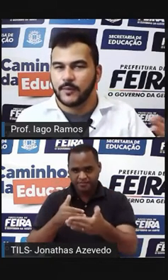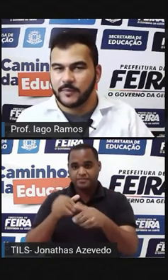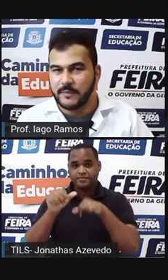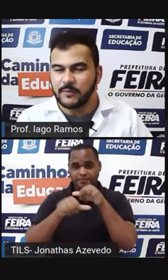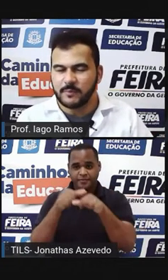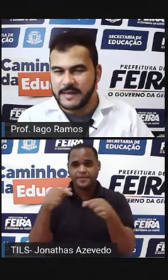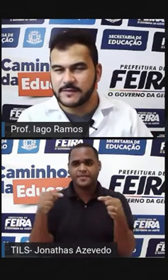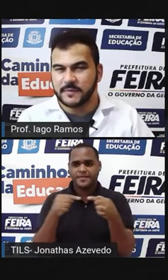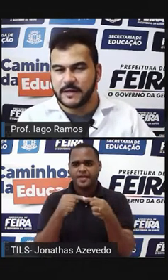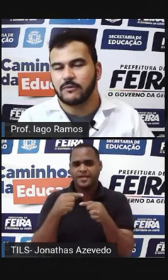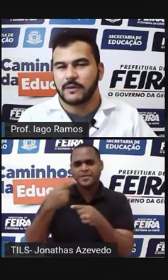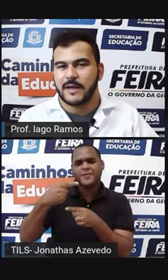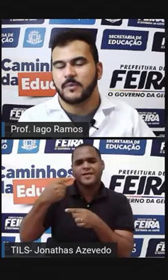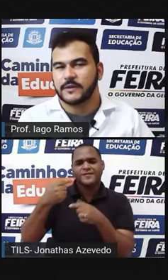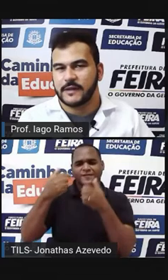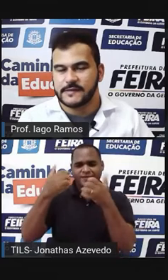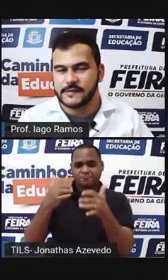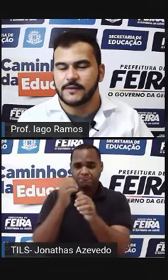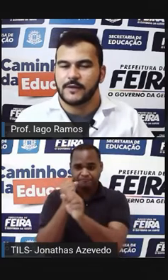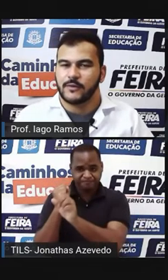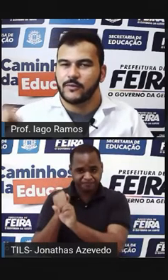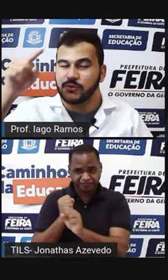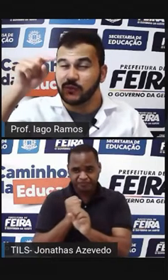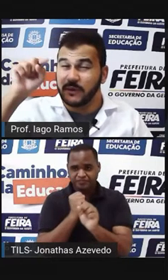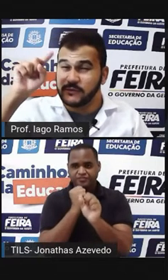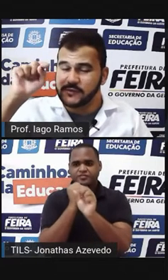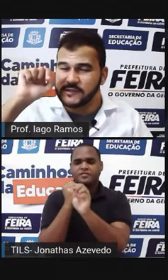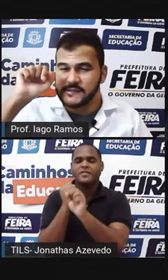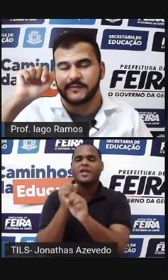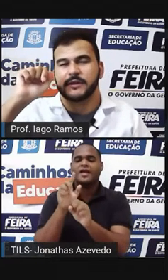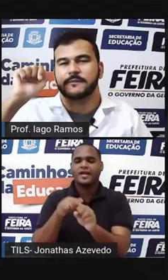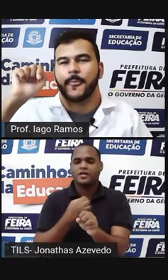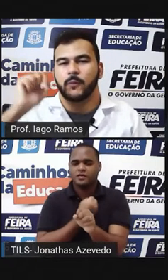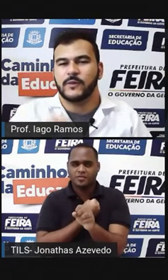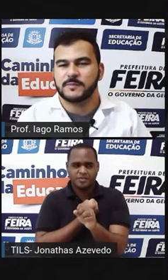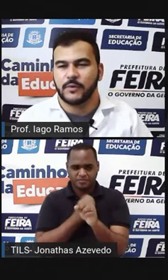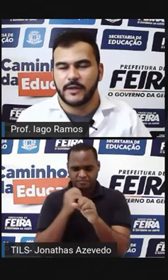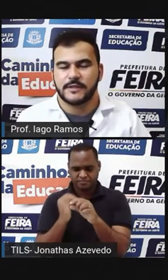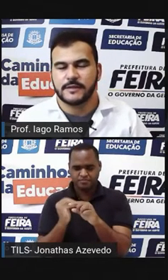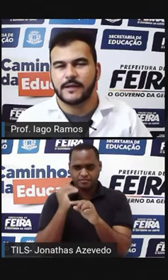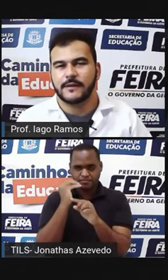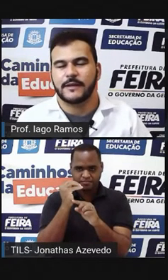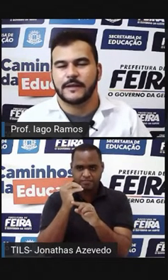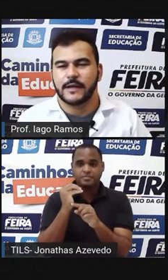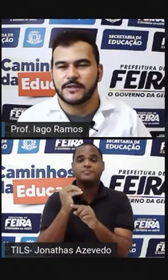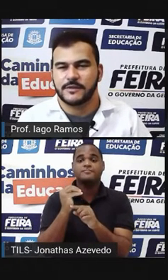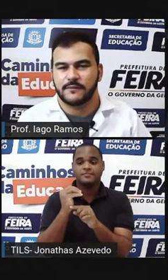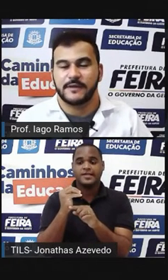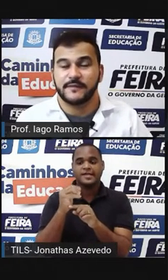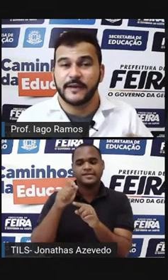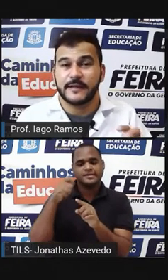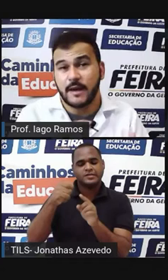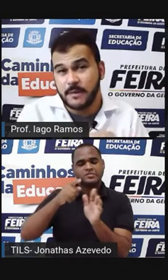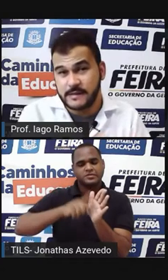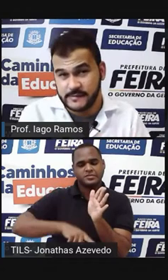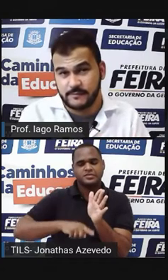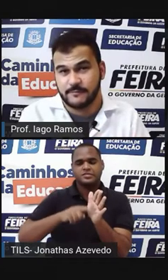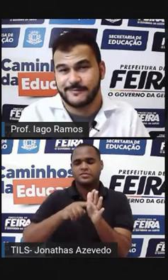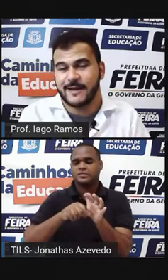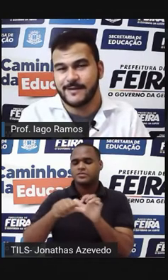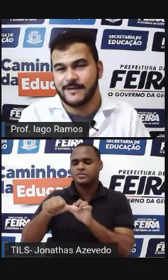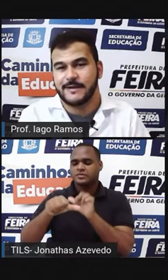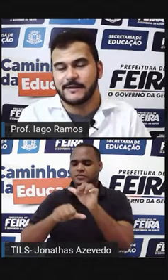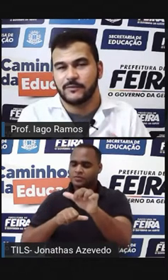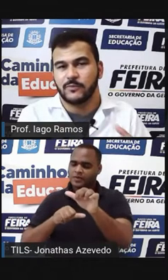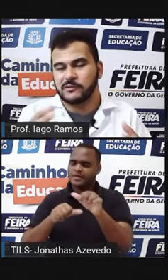É o primeiro passo para calcular a potencia Onde o numerozinho de cima, o expoente, né? Ele é negativo, é inverter a base,